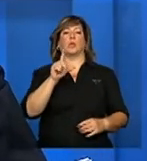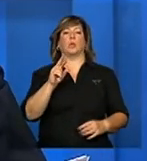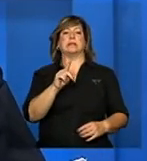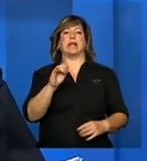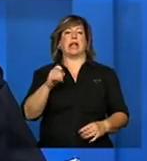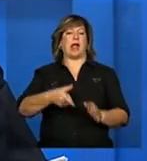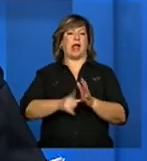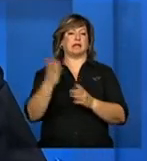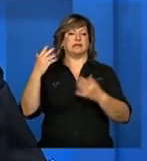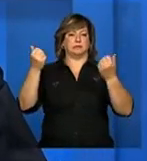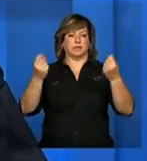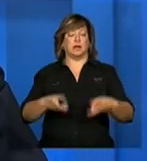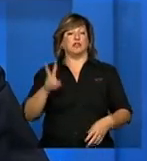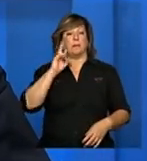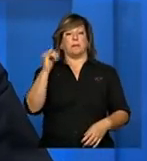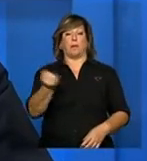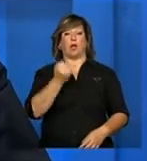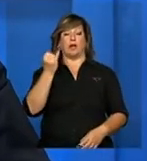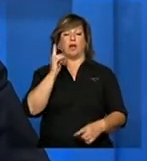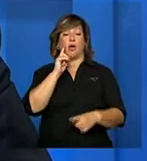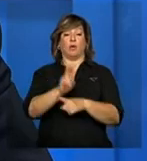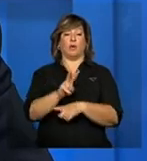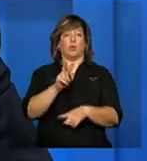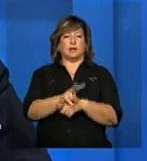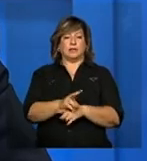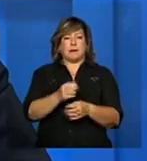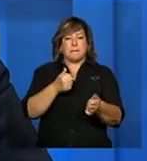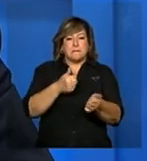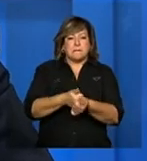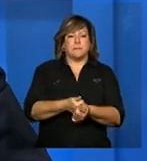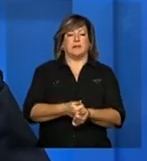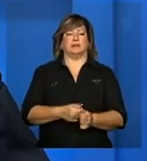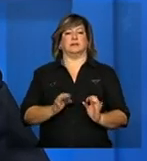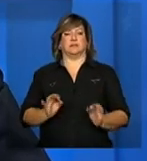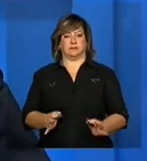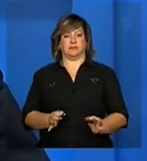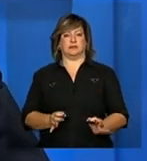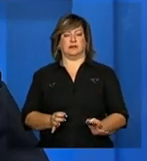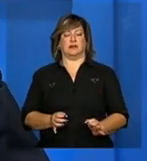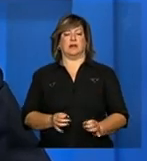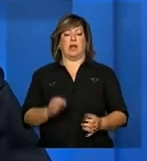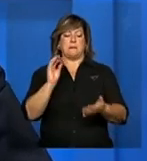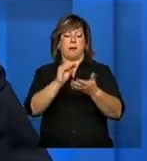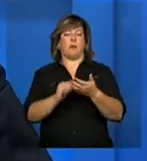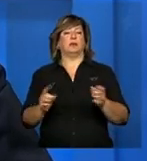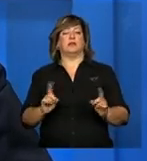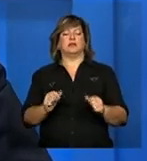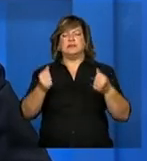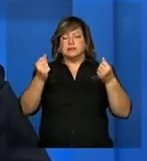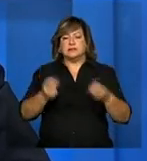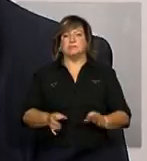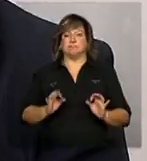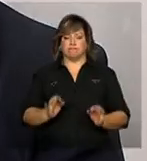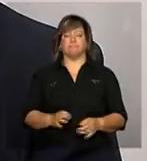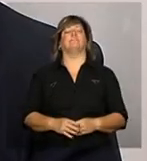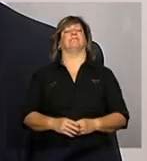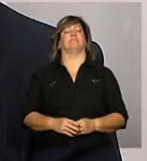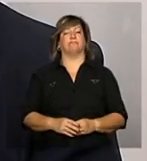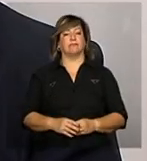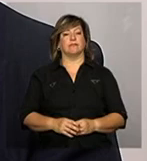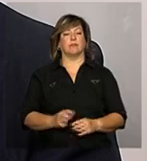da importância do acompanhamento mais a miúde, né? Não só nesse preenchimento. Importante, o Conselho,